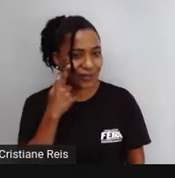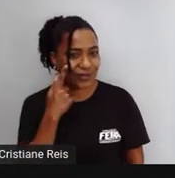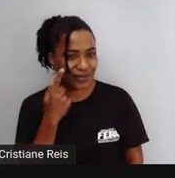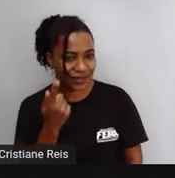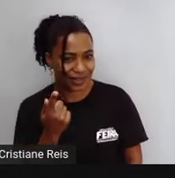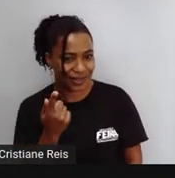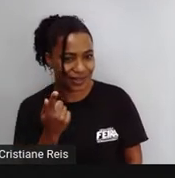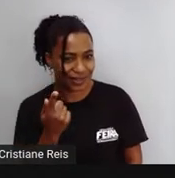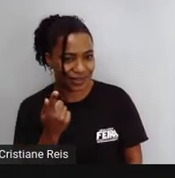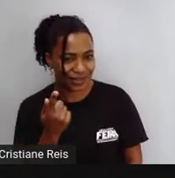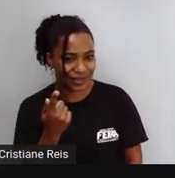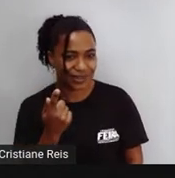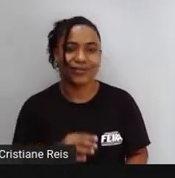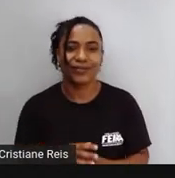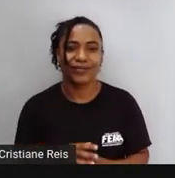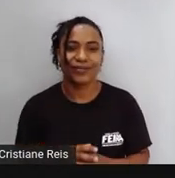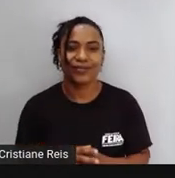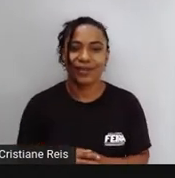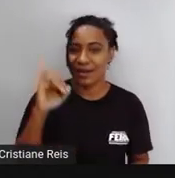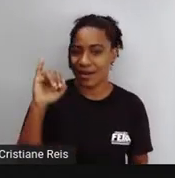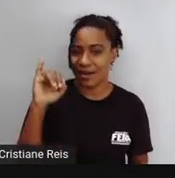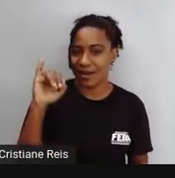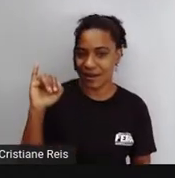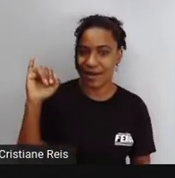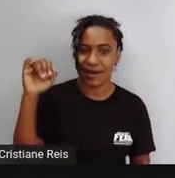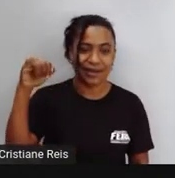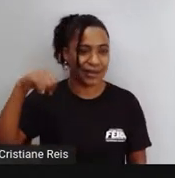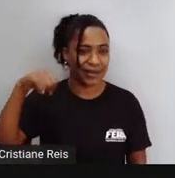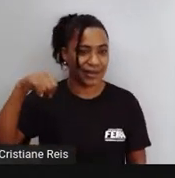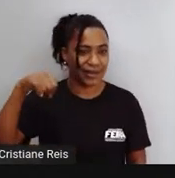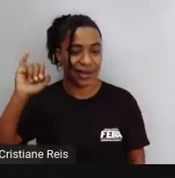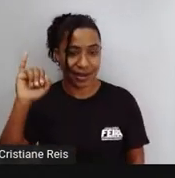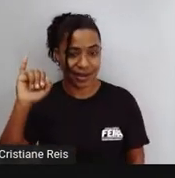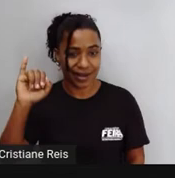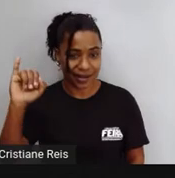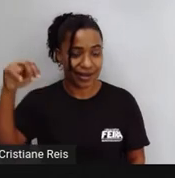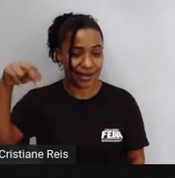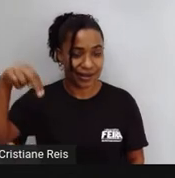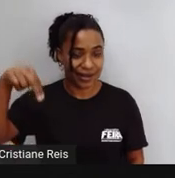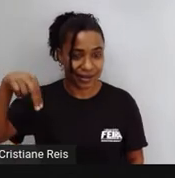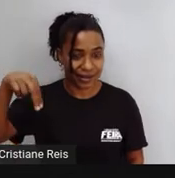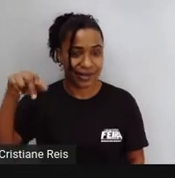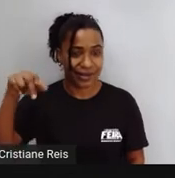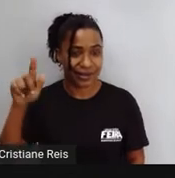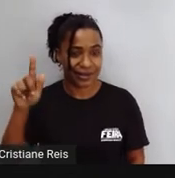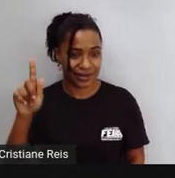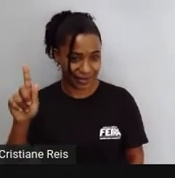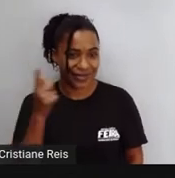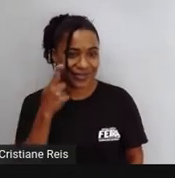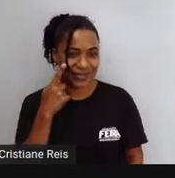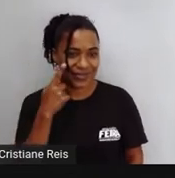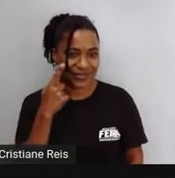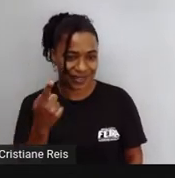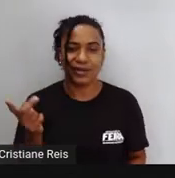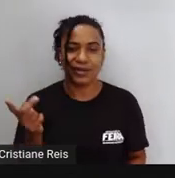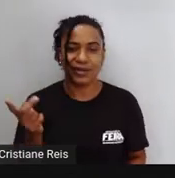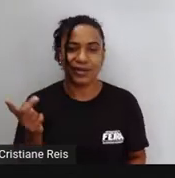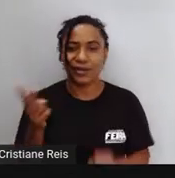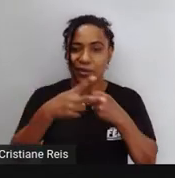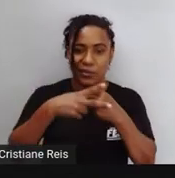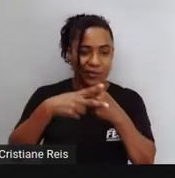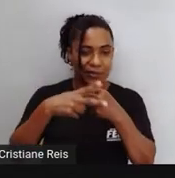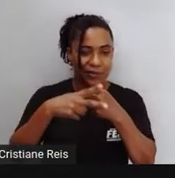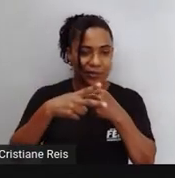G Ou seja, ING Então nós colocamos o verbo na sua forma normal E logo